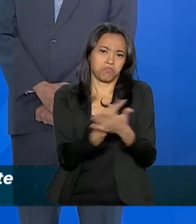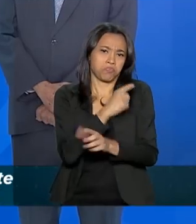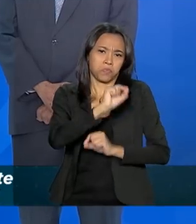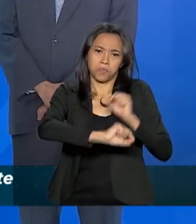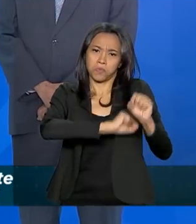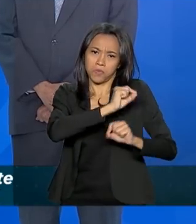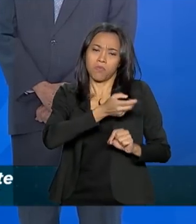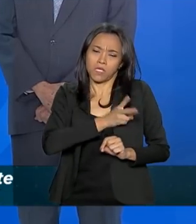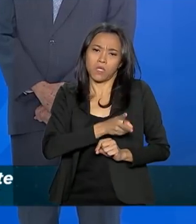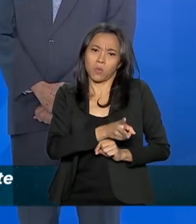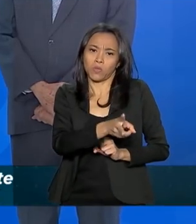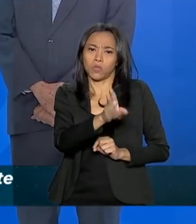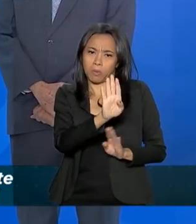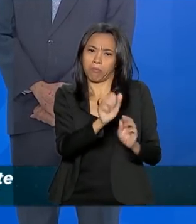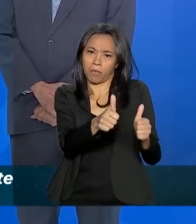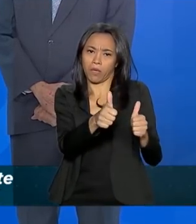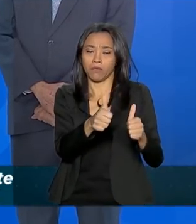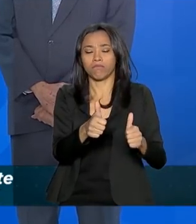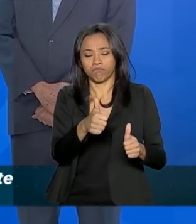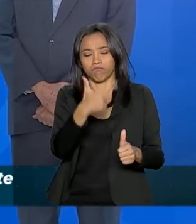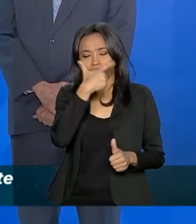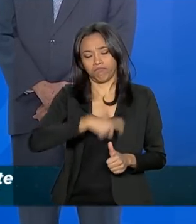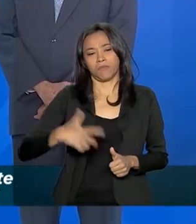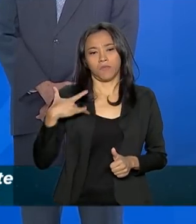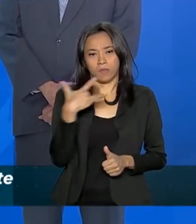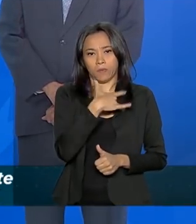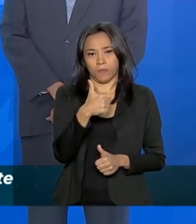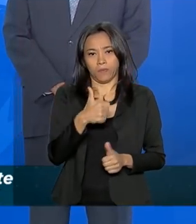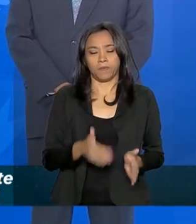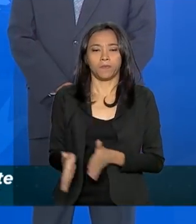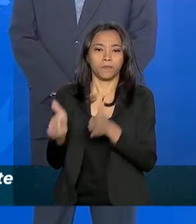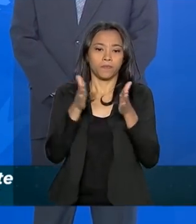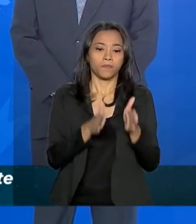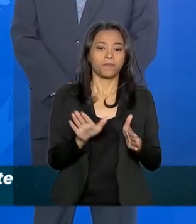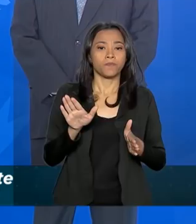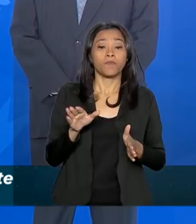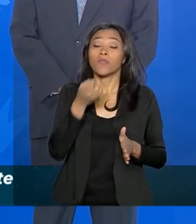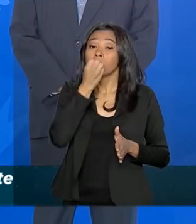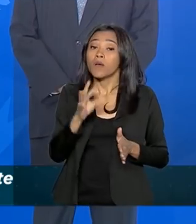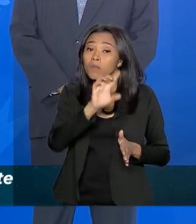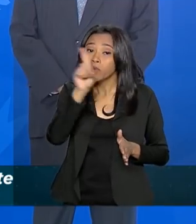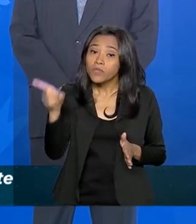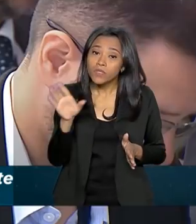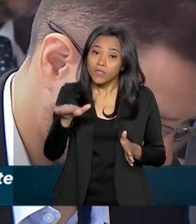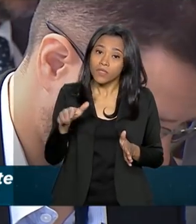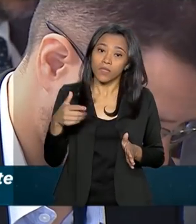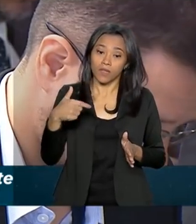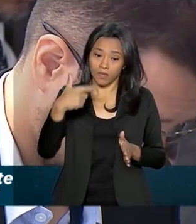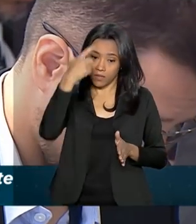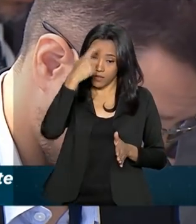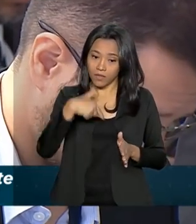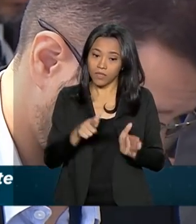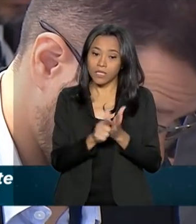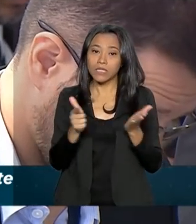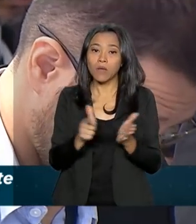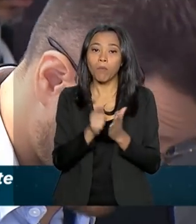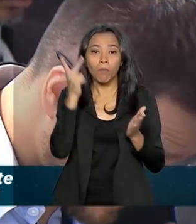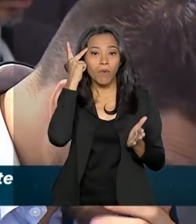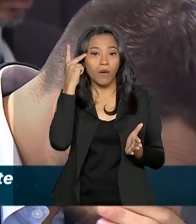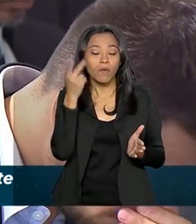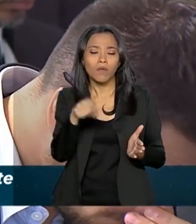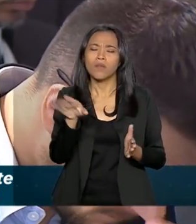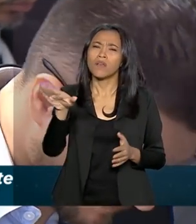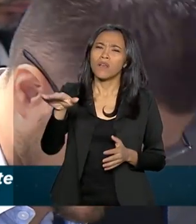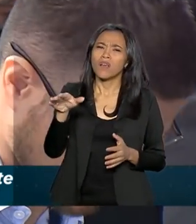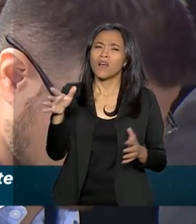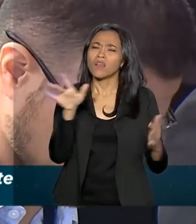Mas o gauchão continua bem. Bom dia, Thalita Fernandes, da Folha de São Paulo. O senhor falando sobre a relação